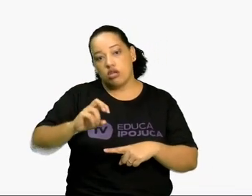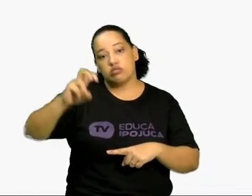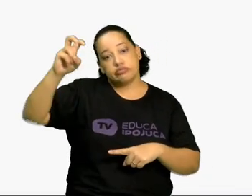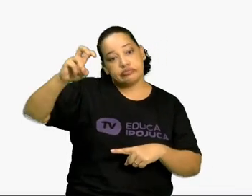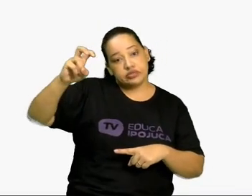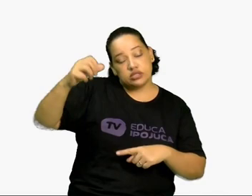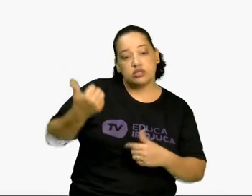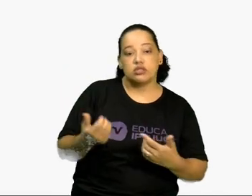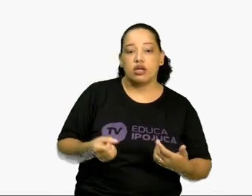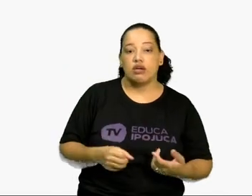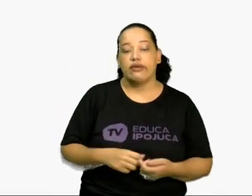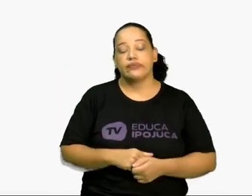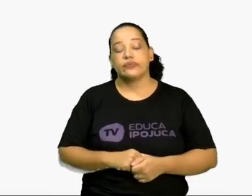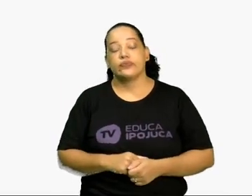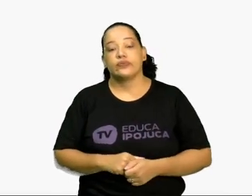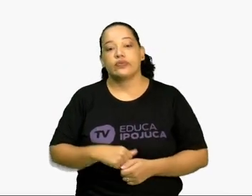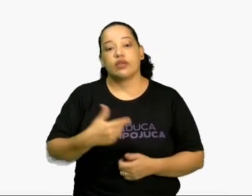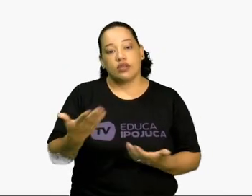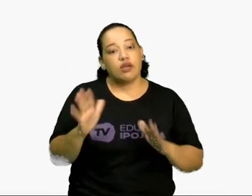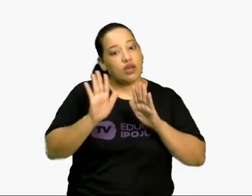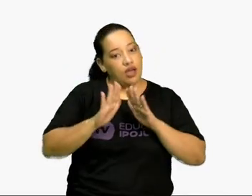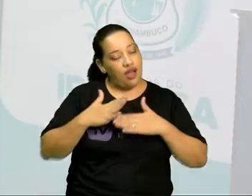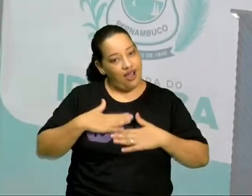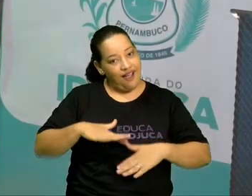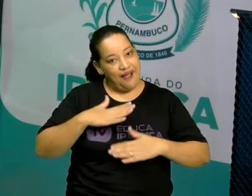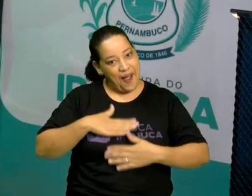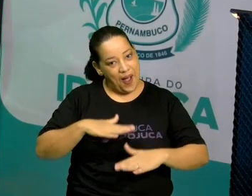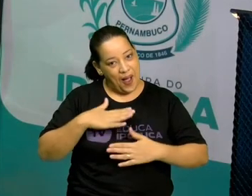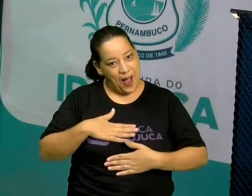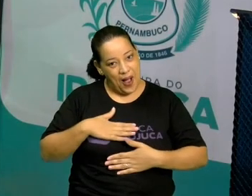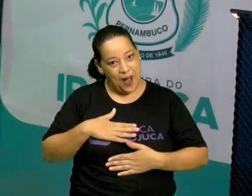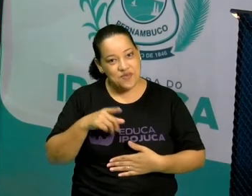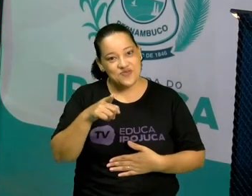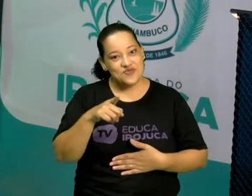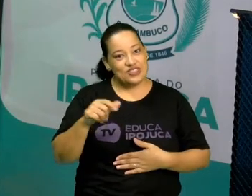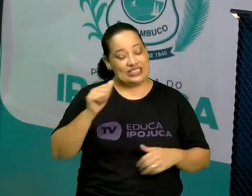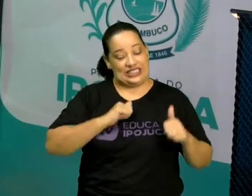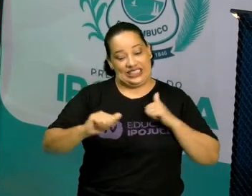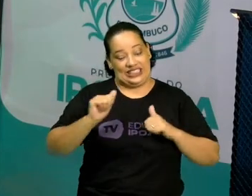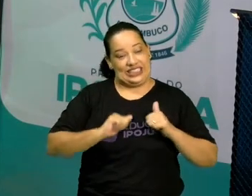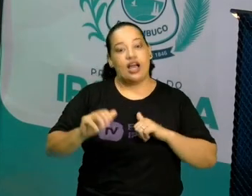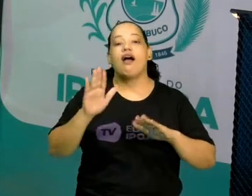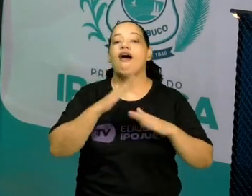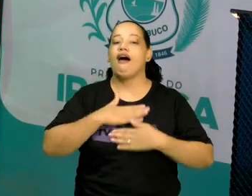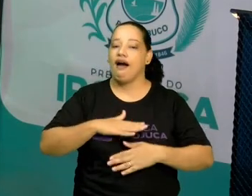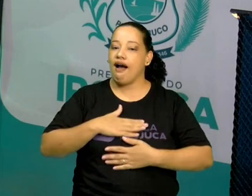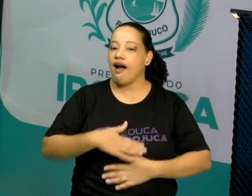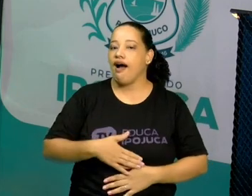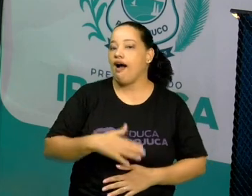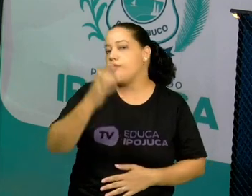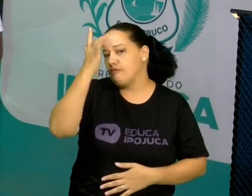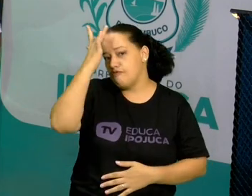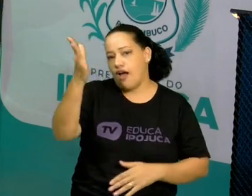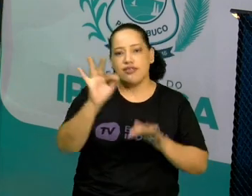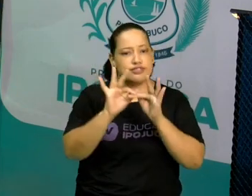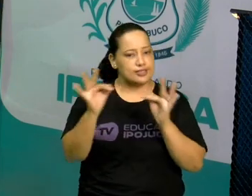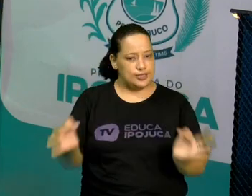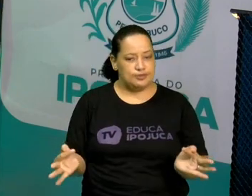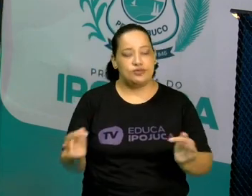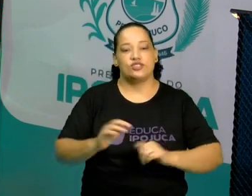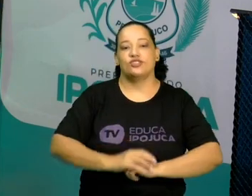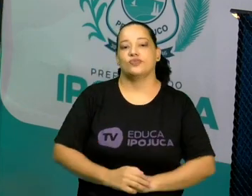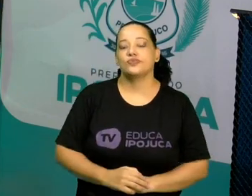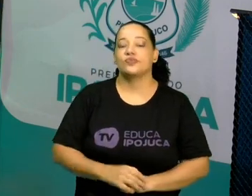primeira potência. Calma. Não precisa se desesperar, não precisa nada difícil. vou mostrar aqui como é bem simples.